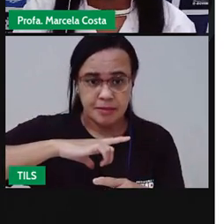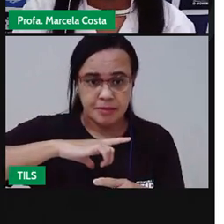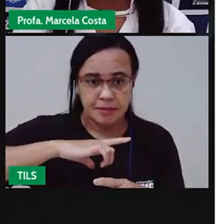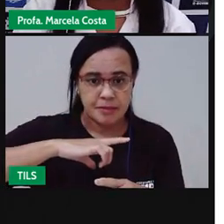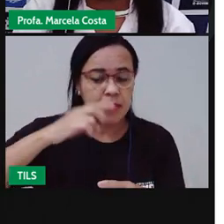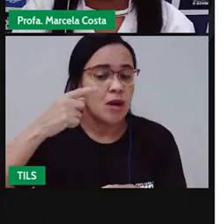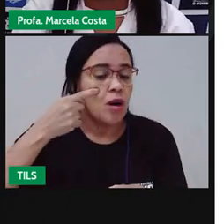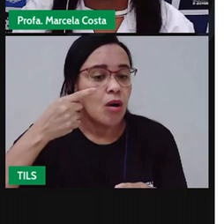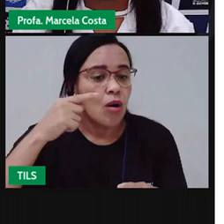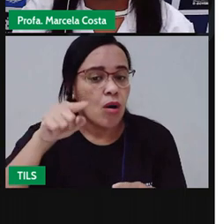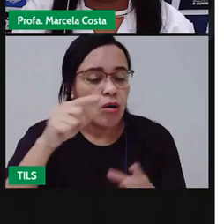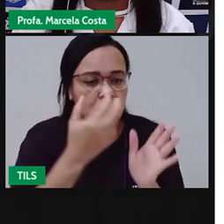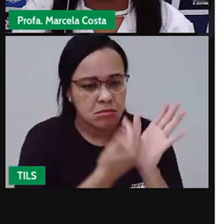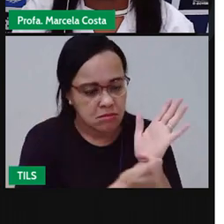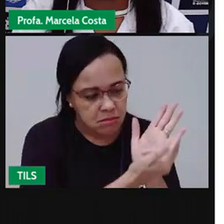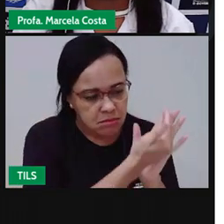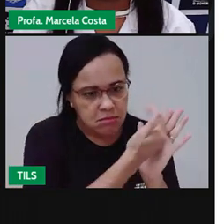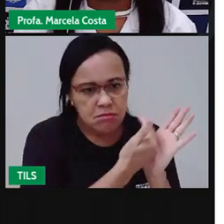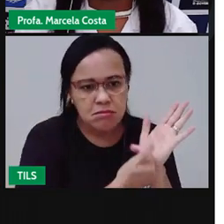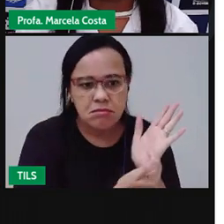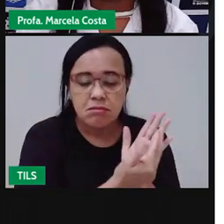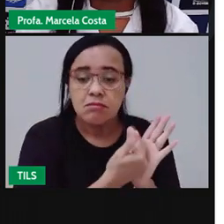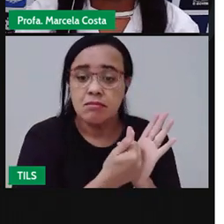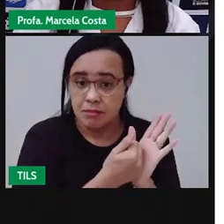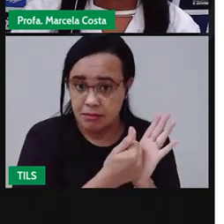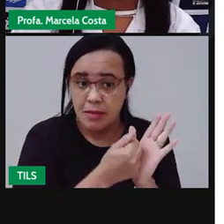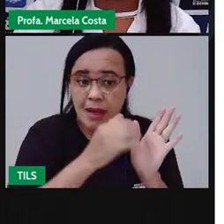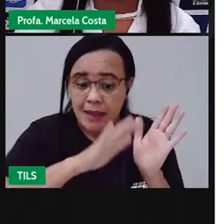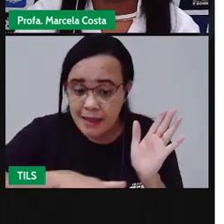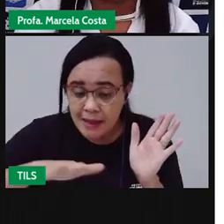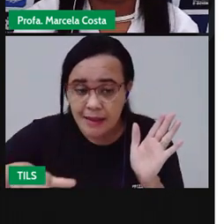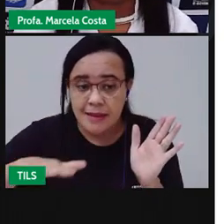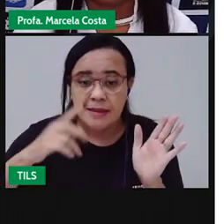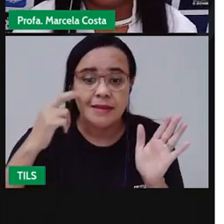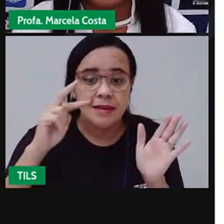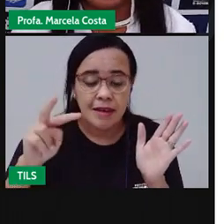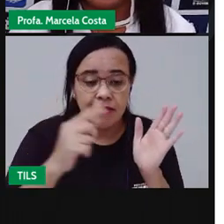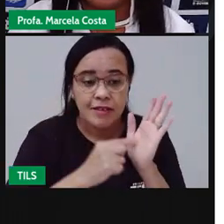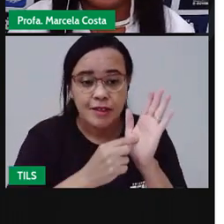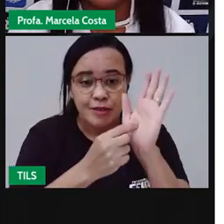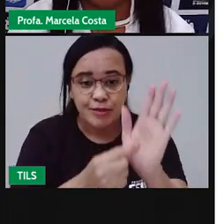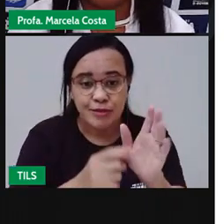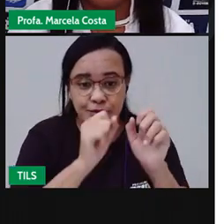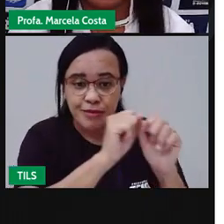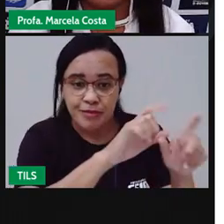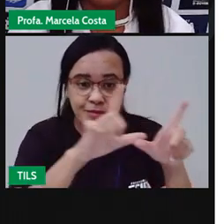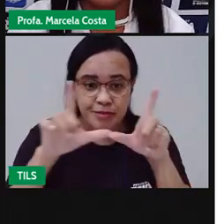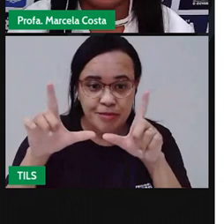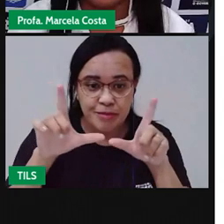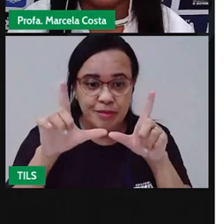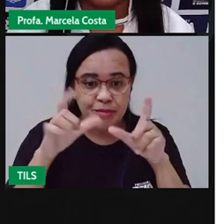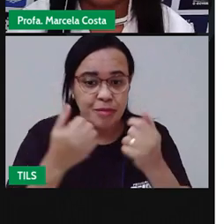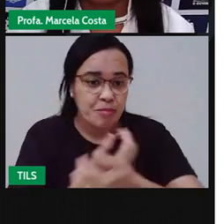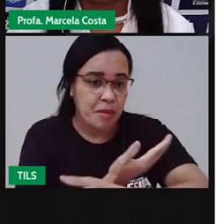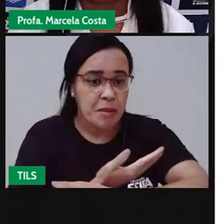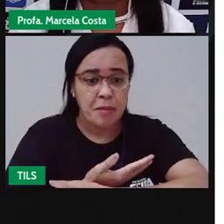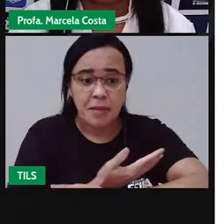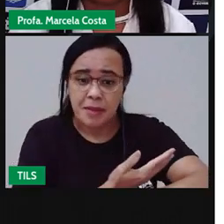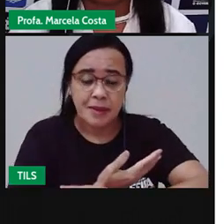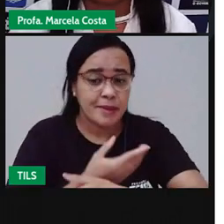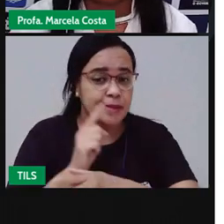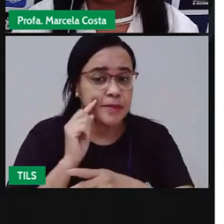Olha aí essa imagem que eu trago aqui na apresentação, né? De uma criança, de um bebê, na verdade,